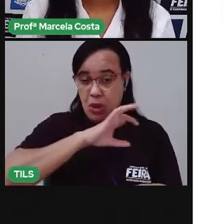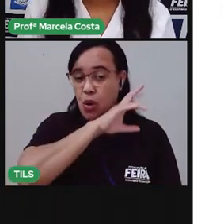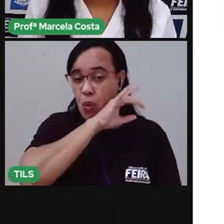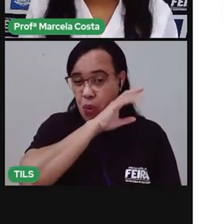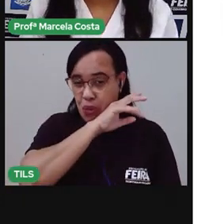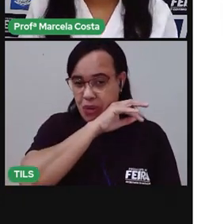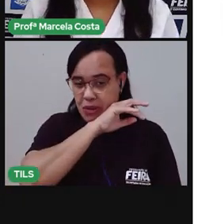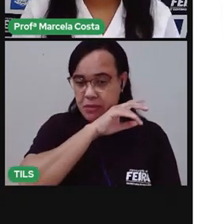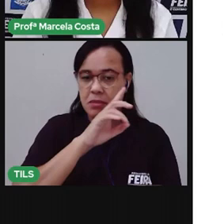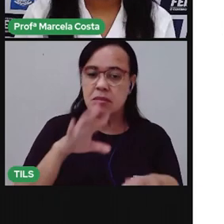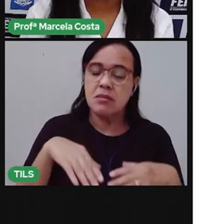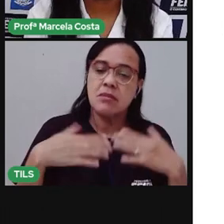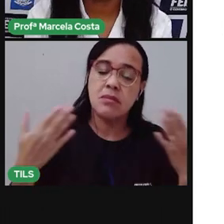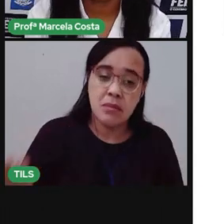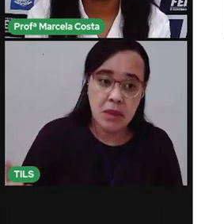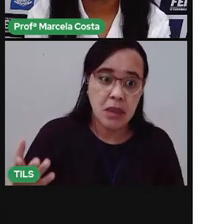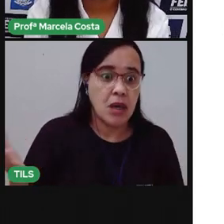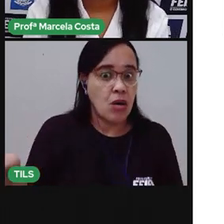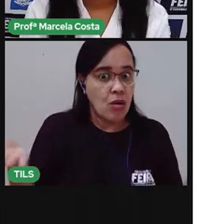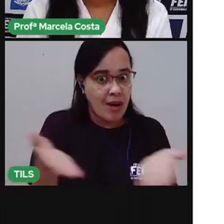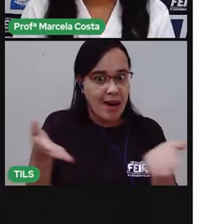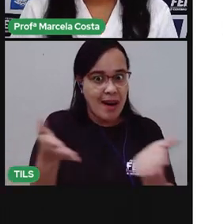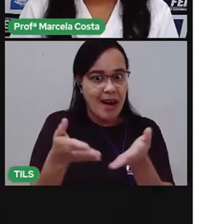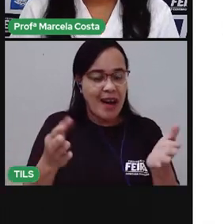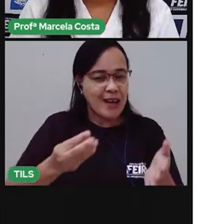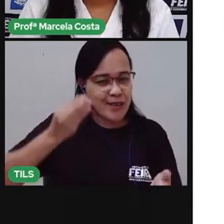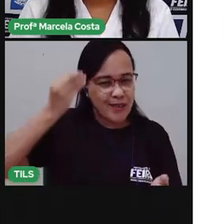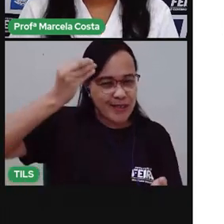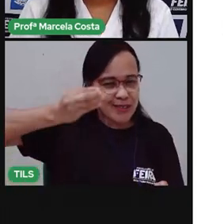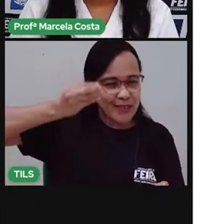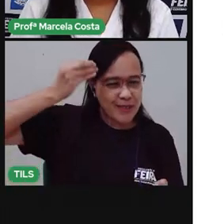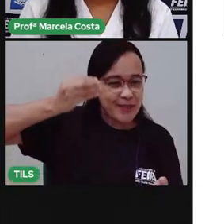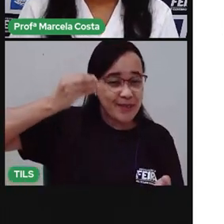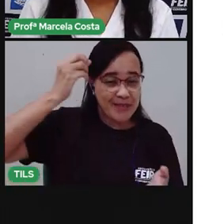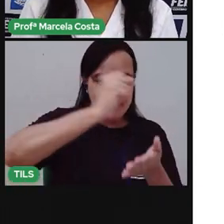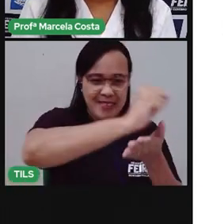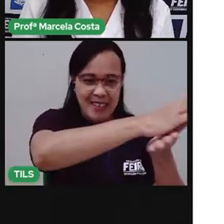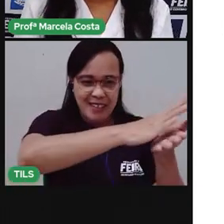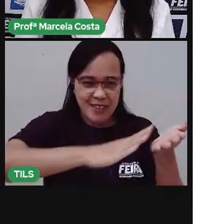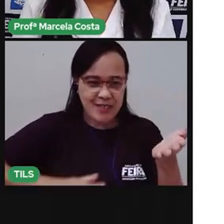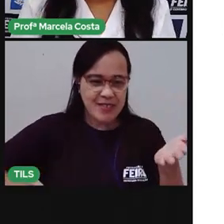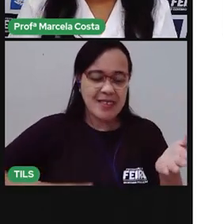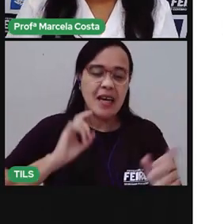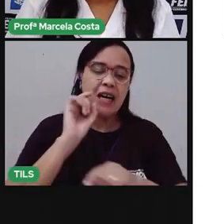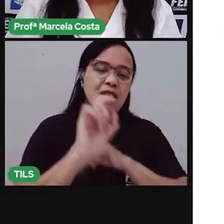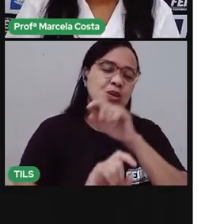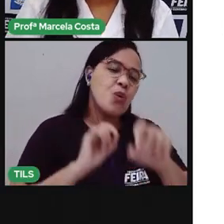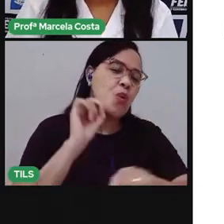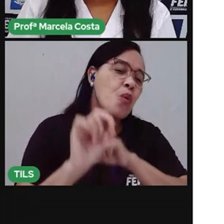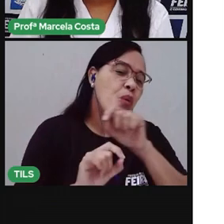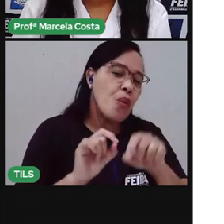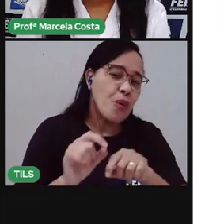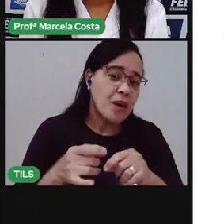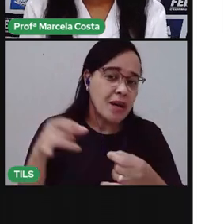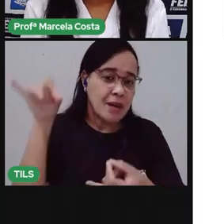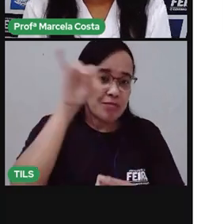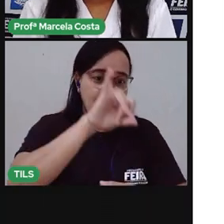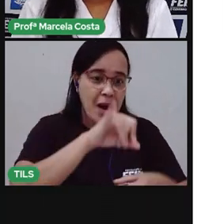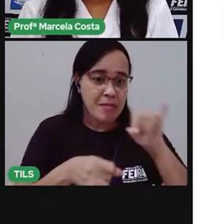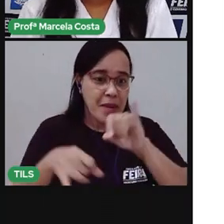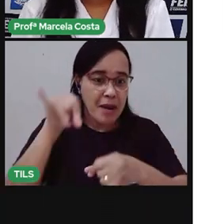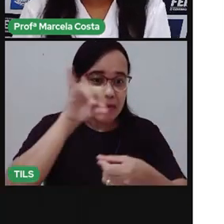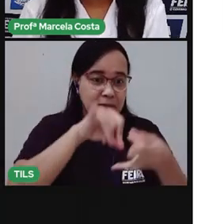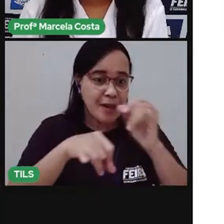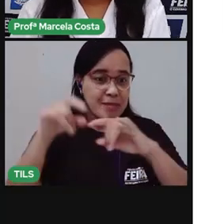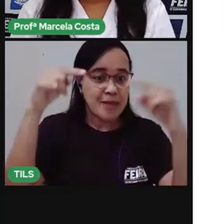Agora, a gente vai fazer um experimento na atividade. Para isso, eu já vou dizer aí qual é o material que